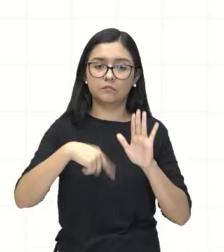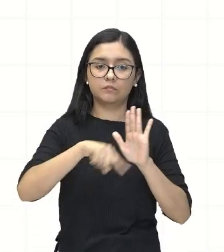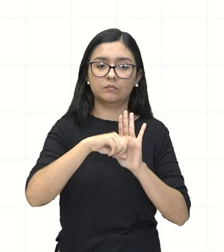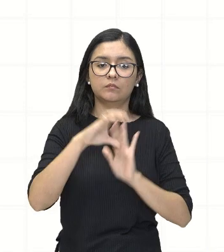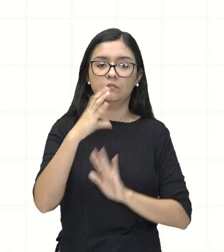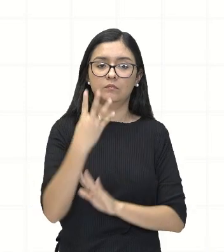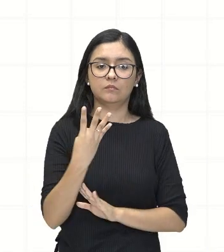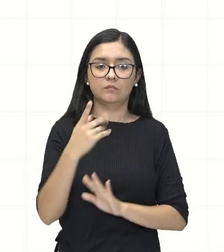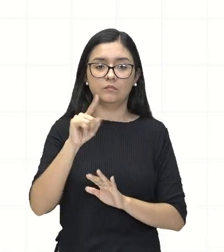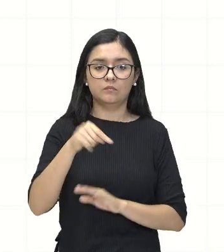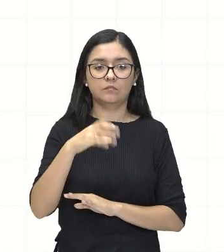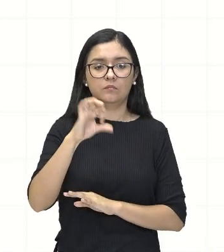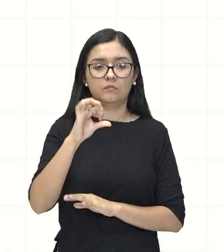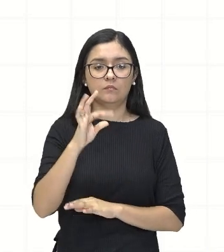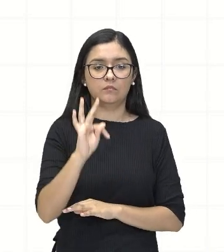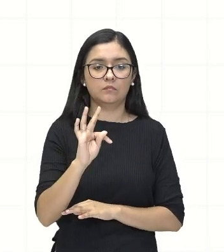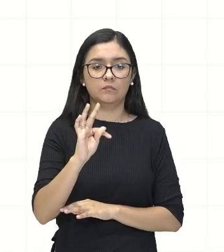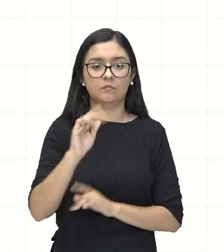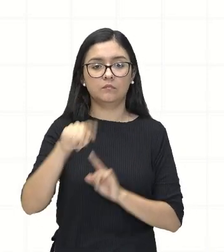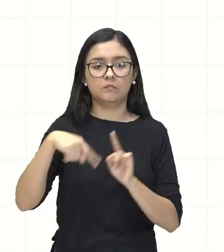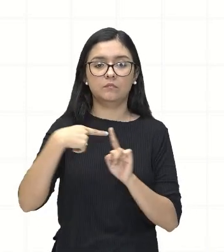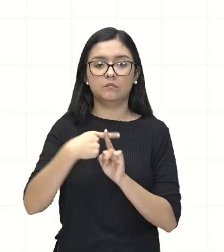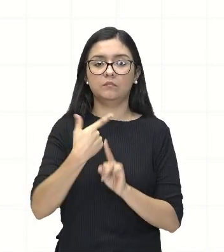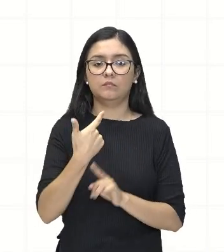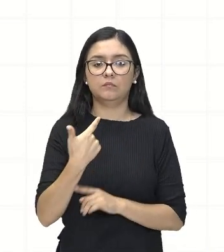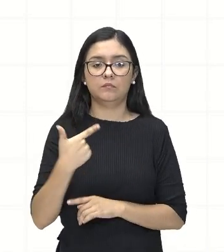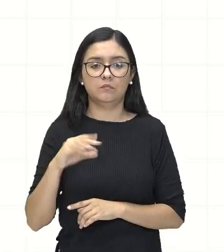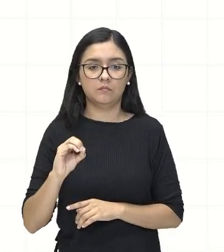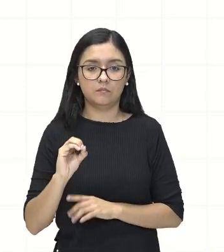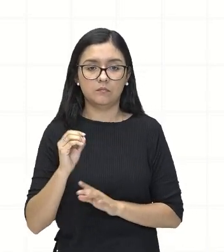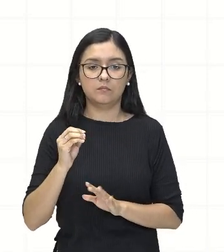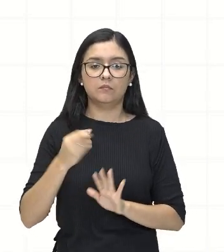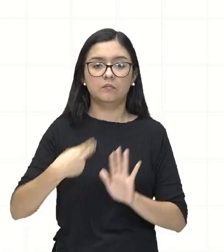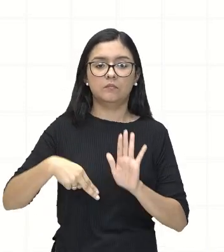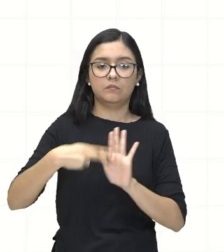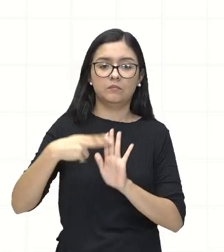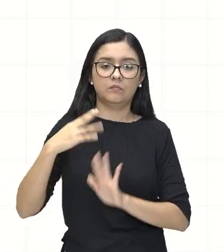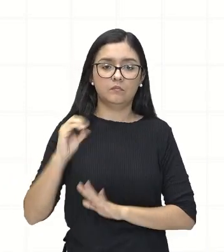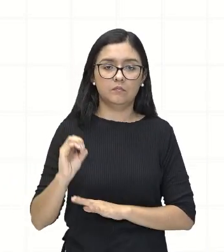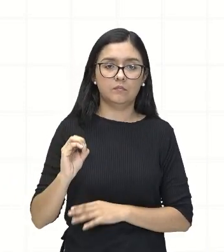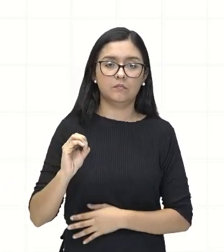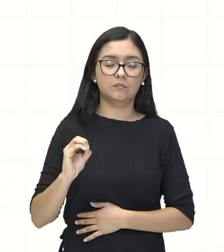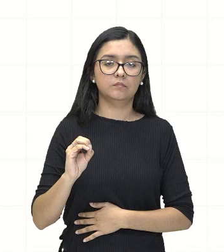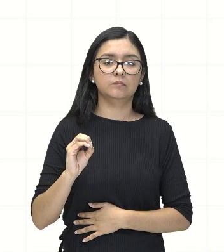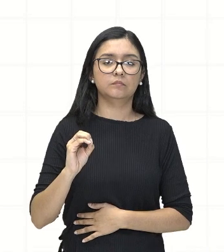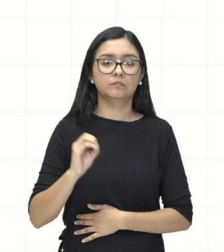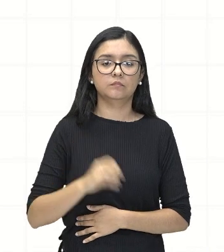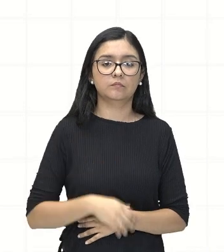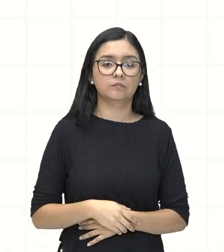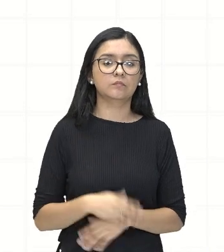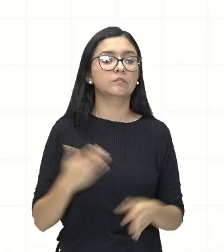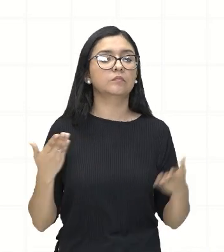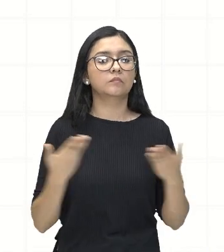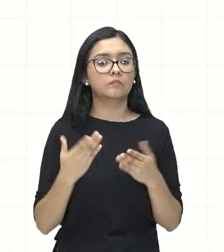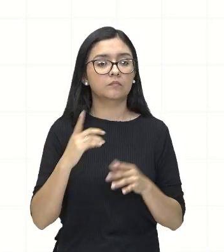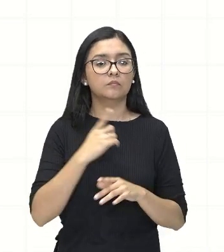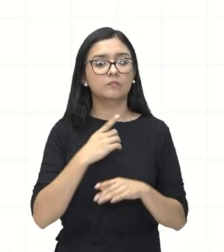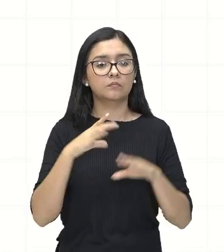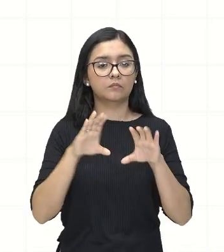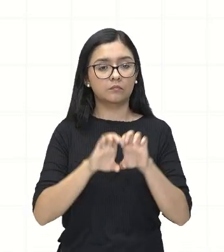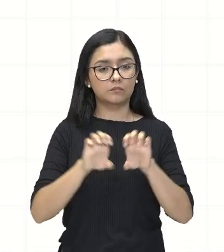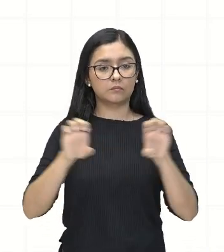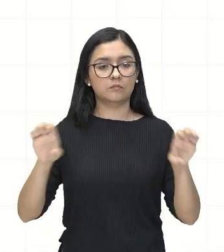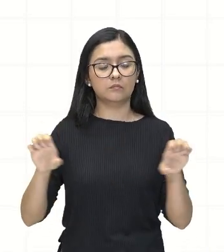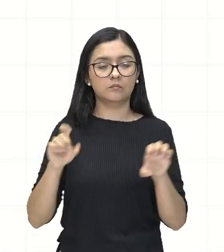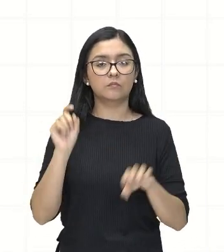,9T mais 20 igual a zero. E agora nós temos uma equação somente